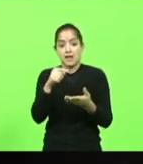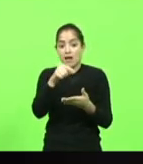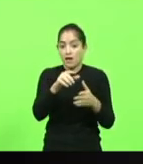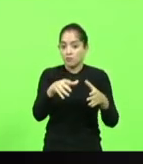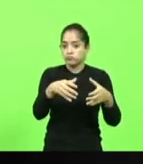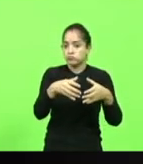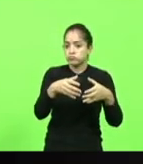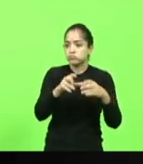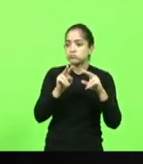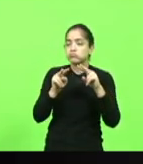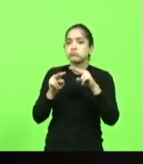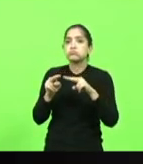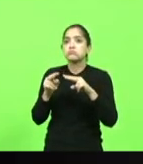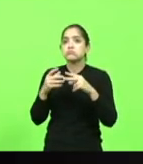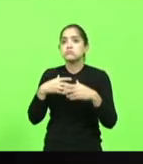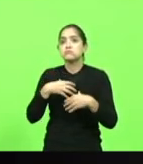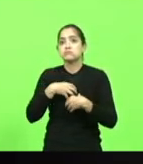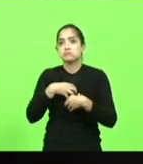que é para